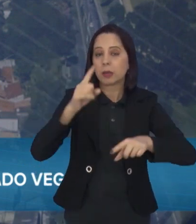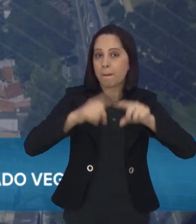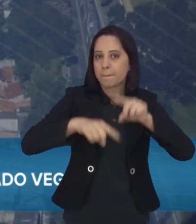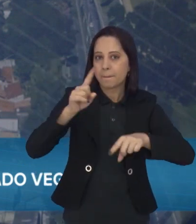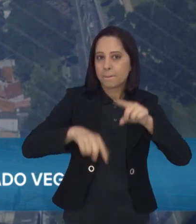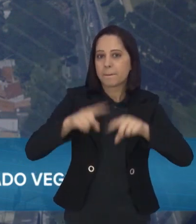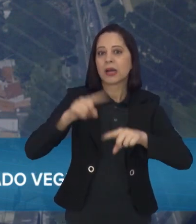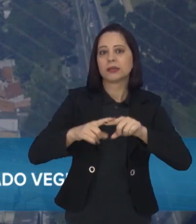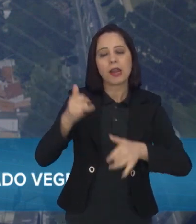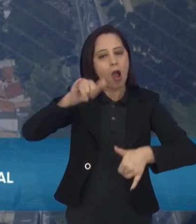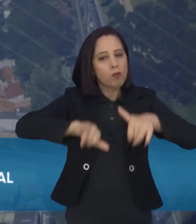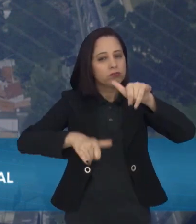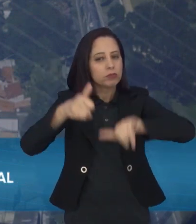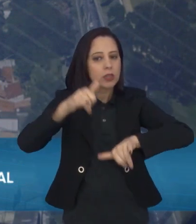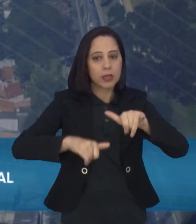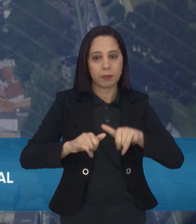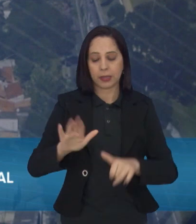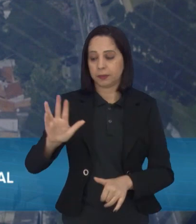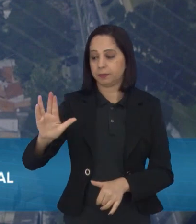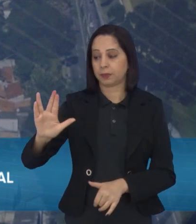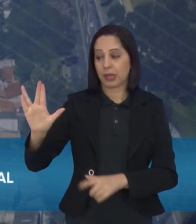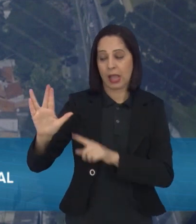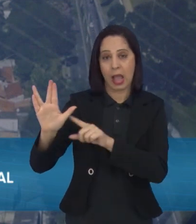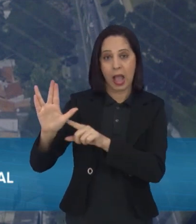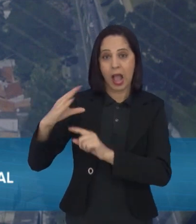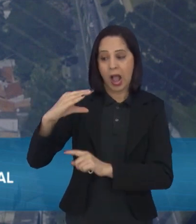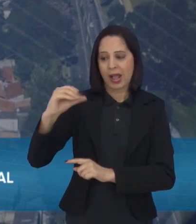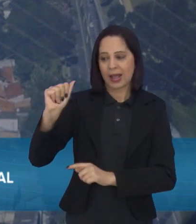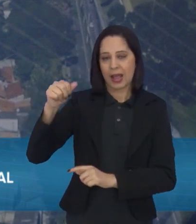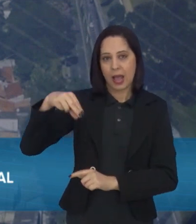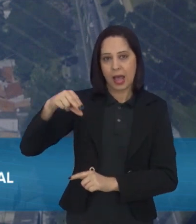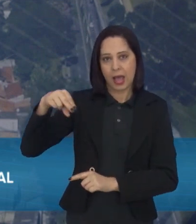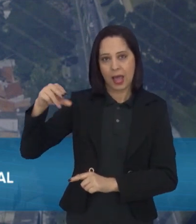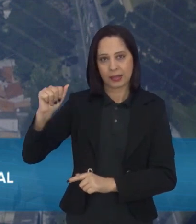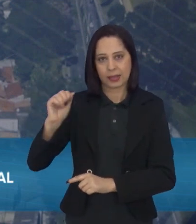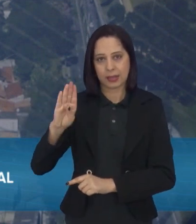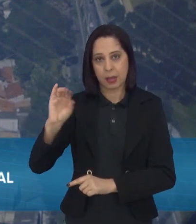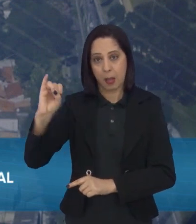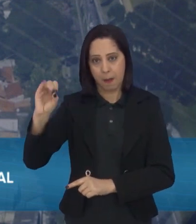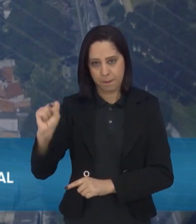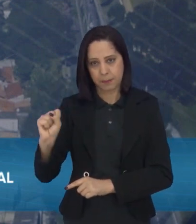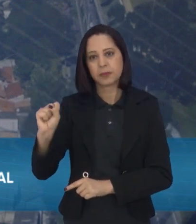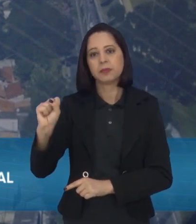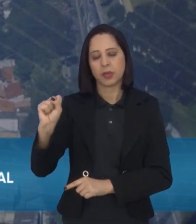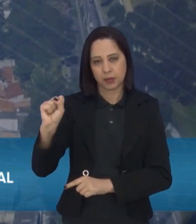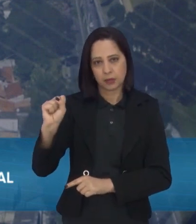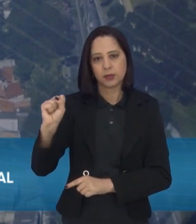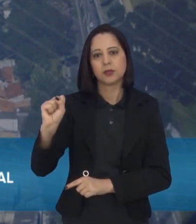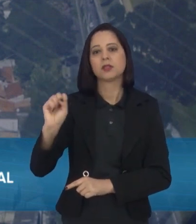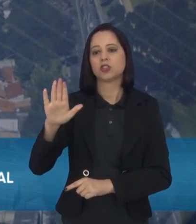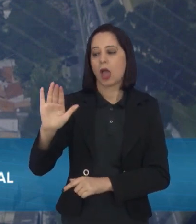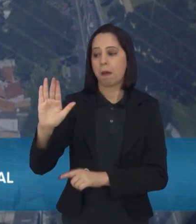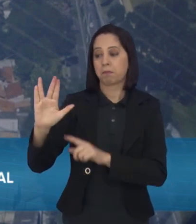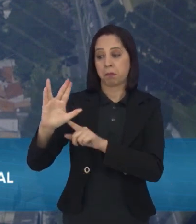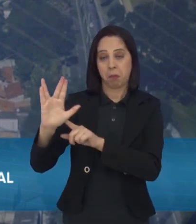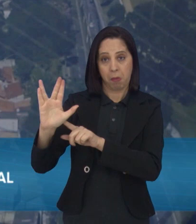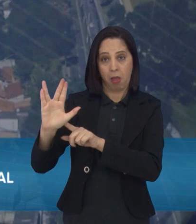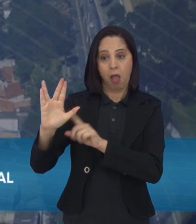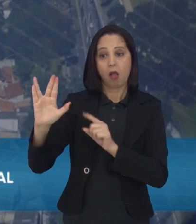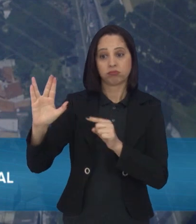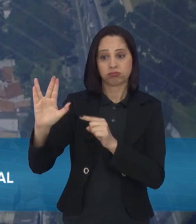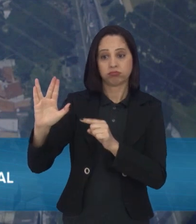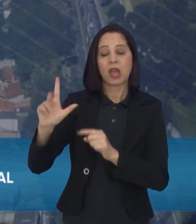é uma planta cultivada há milhares de anos e segundo evidências científicas possui propriedades